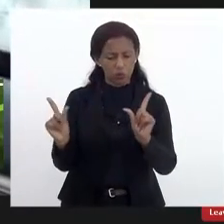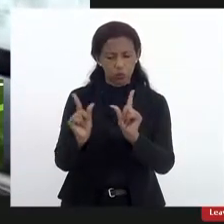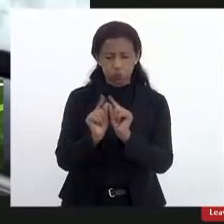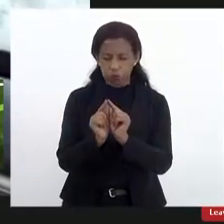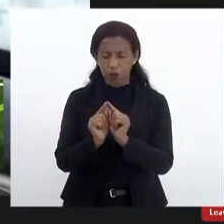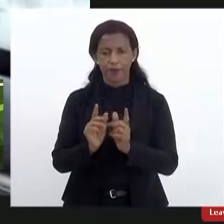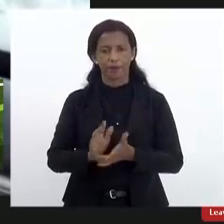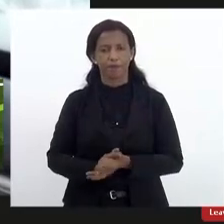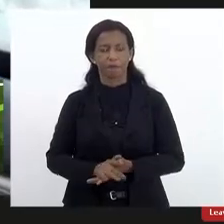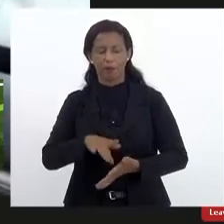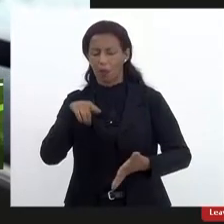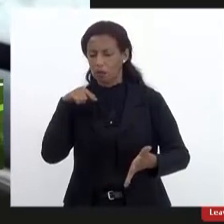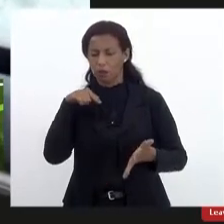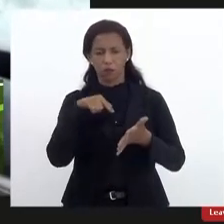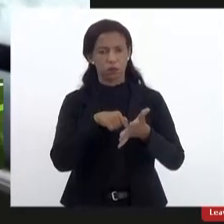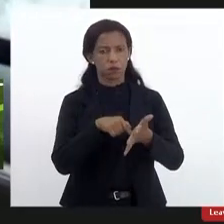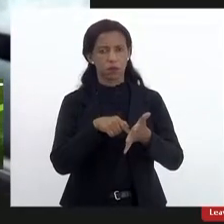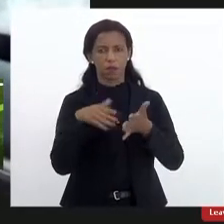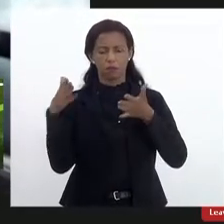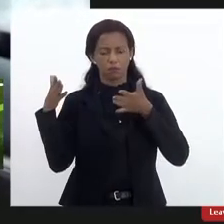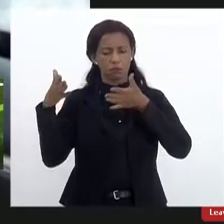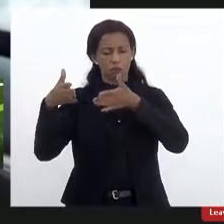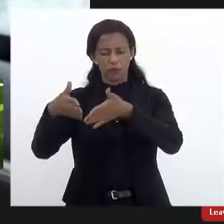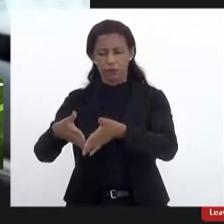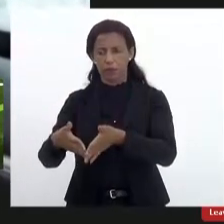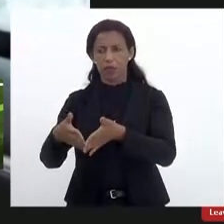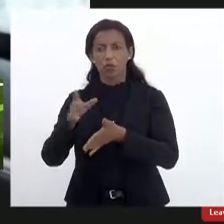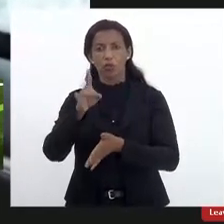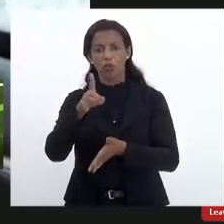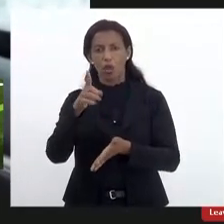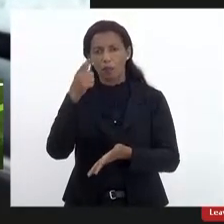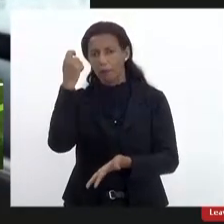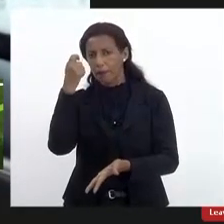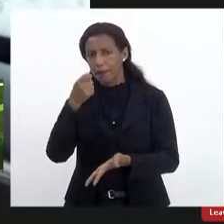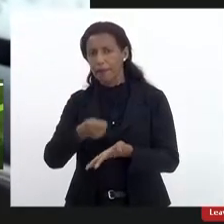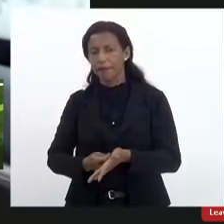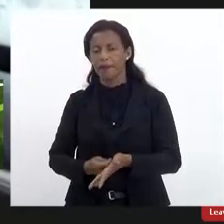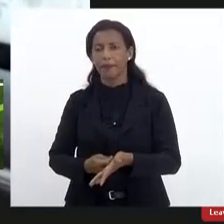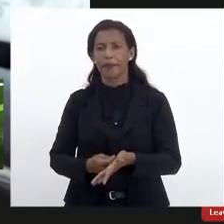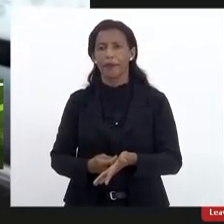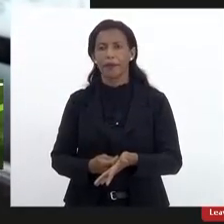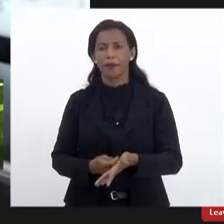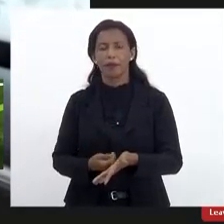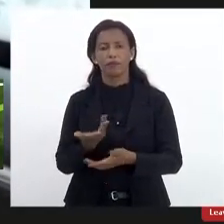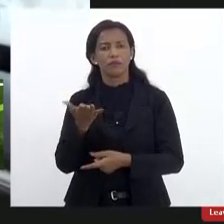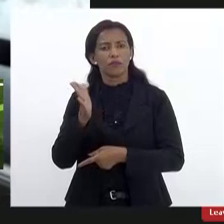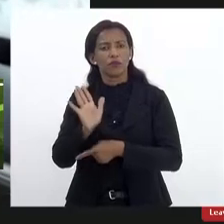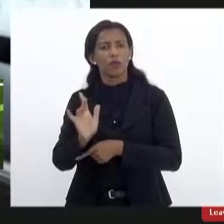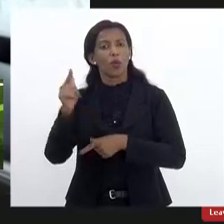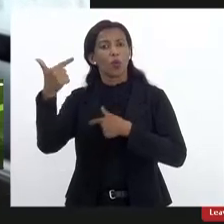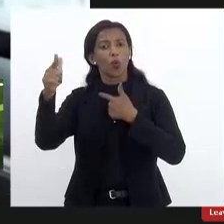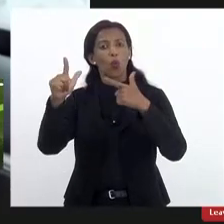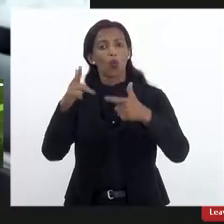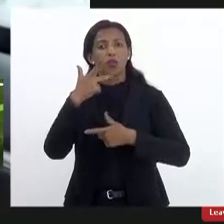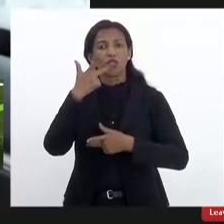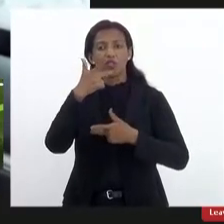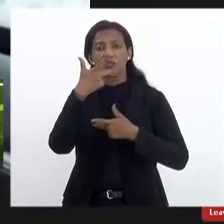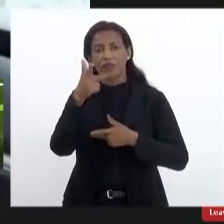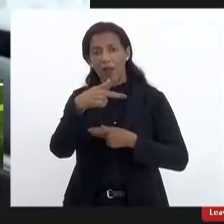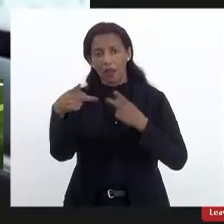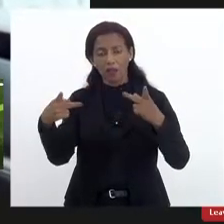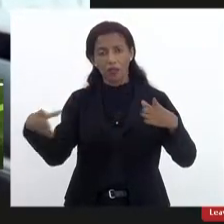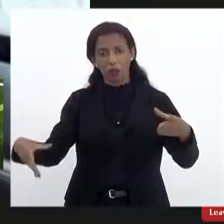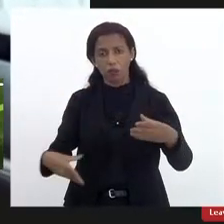muito pontual apenas para deixar registrado e corroborar com outras falas que foram ditas aqui